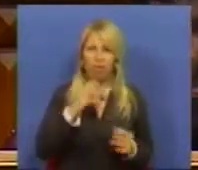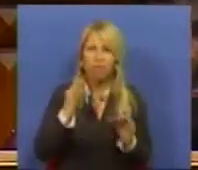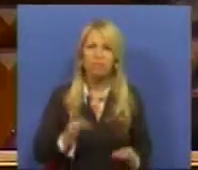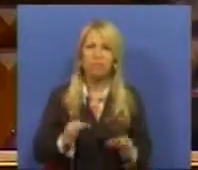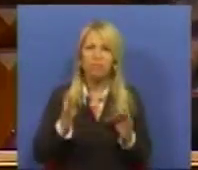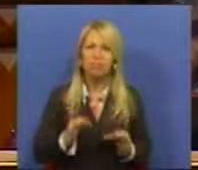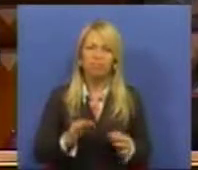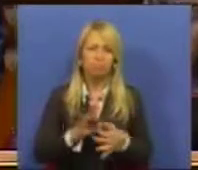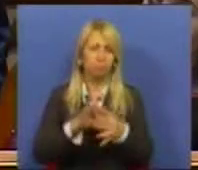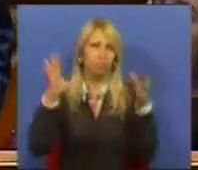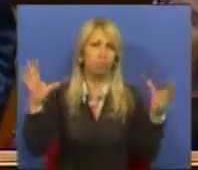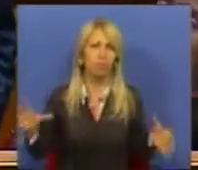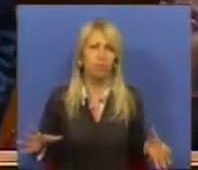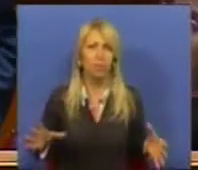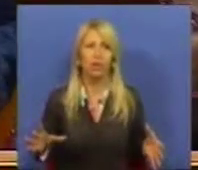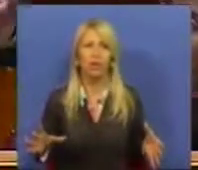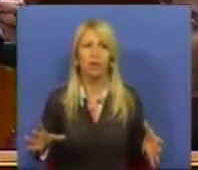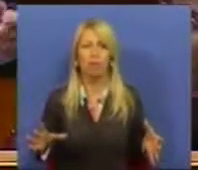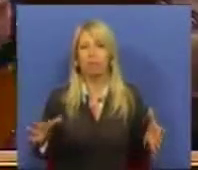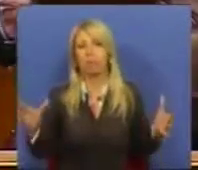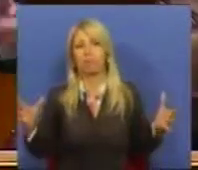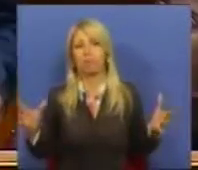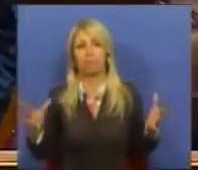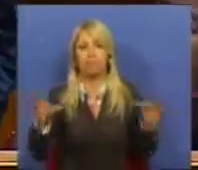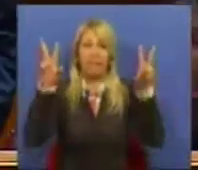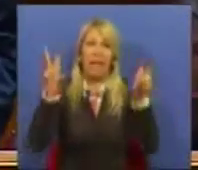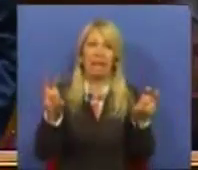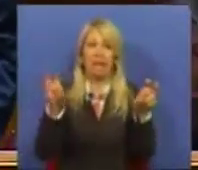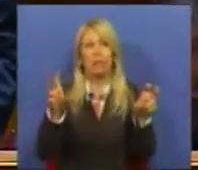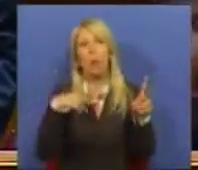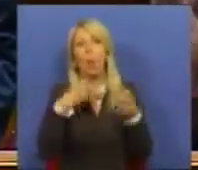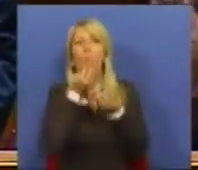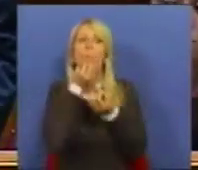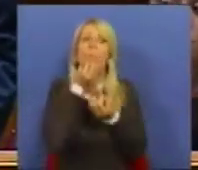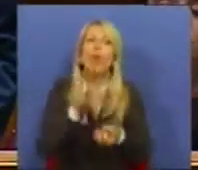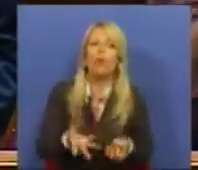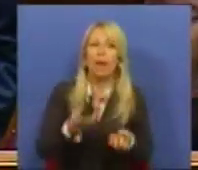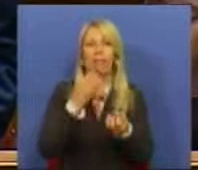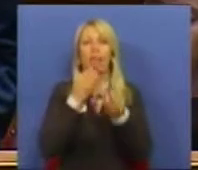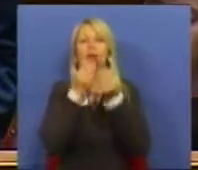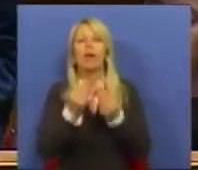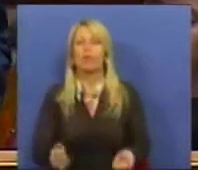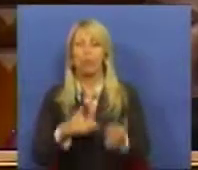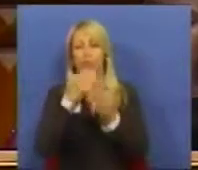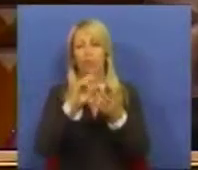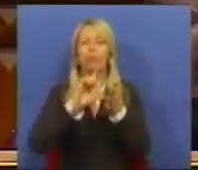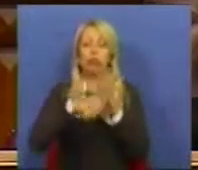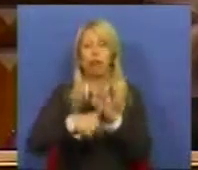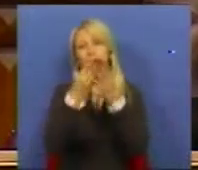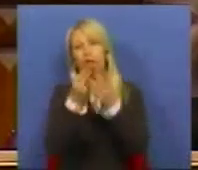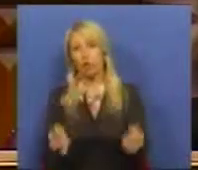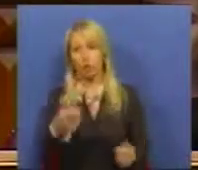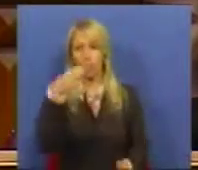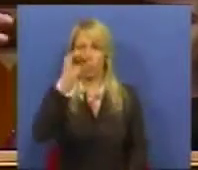incompatível com, digamos, entre aspas, a bondade do projeto de resolução do PSD. E por esta